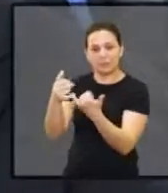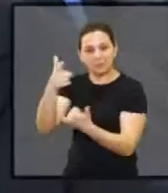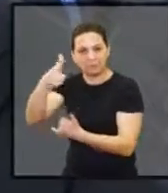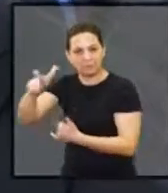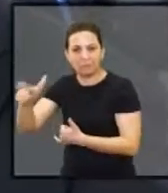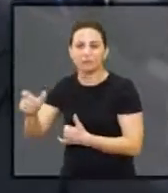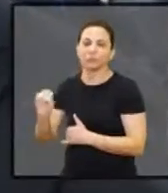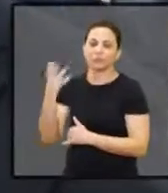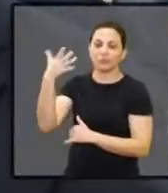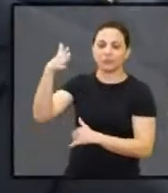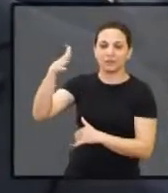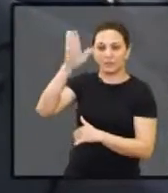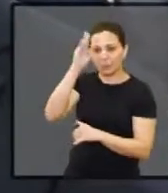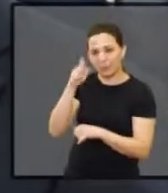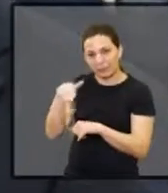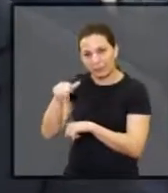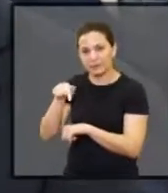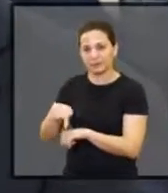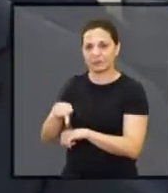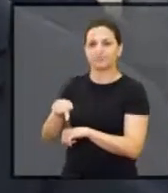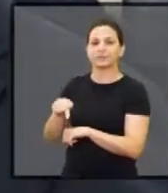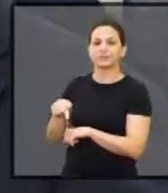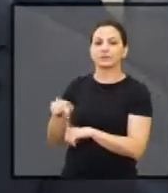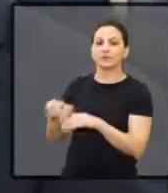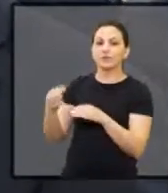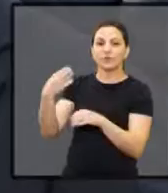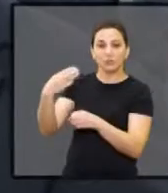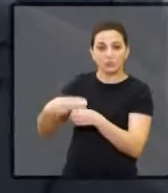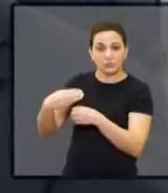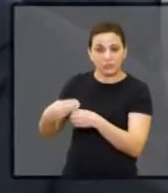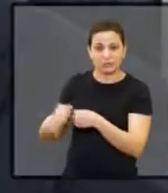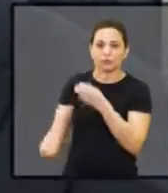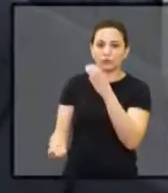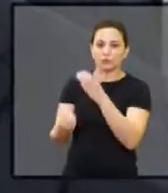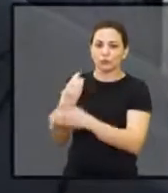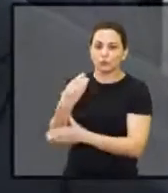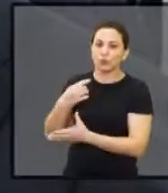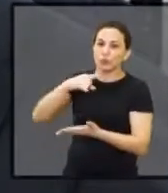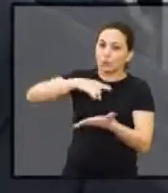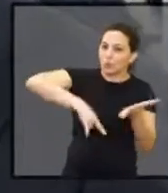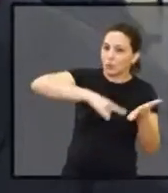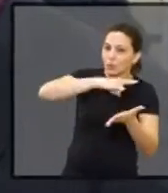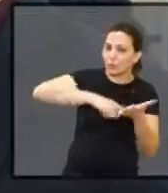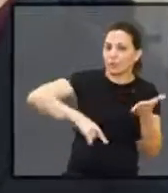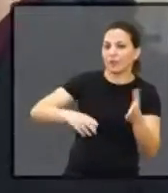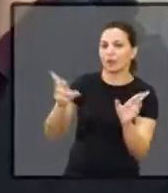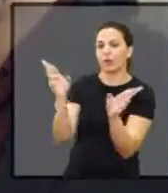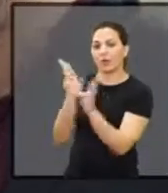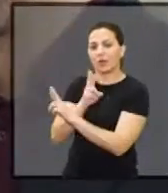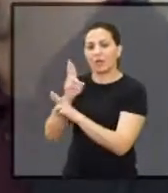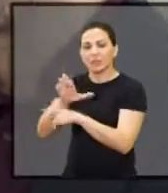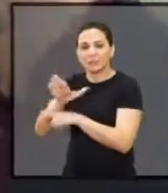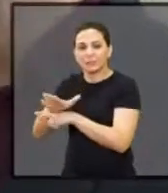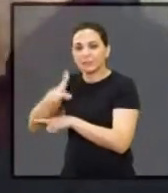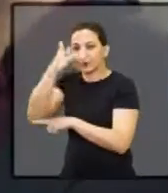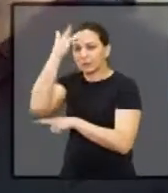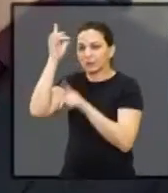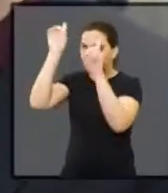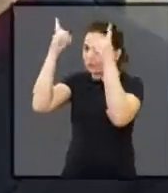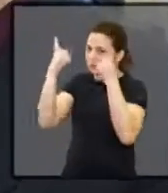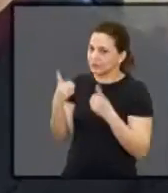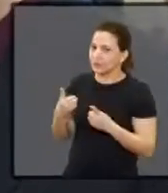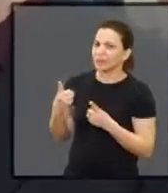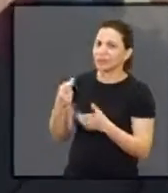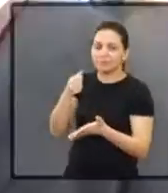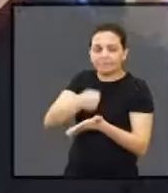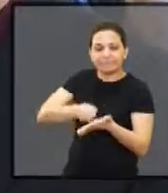de urgência e emergência. Nós aqui no município, quando saiu a portaria, criando essa rede de cuidados da pessoa com deficiência, nós